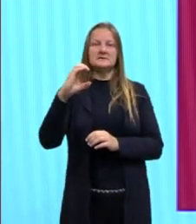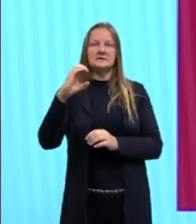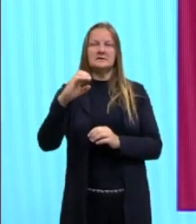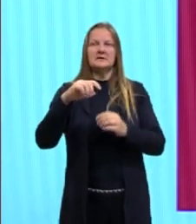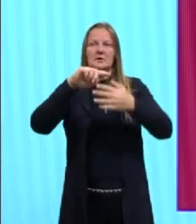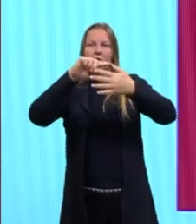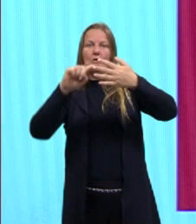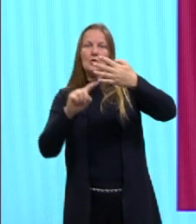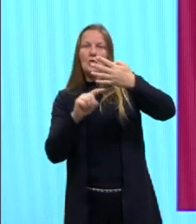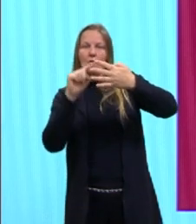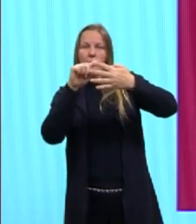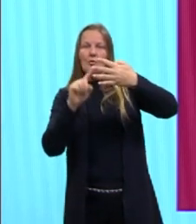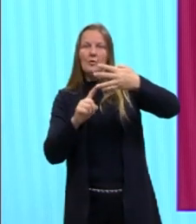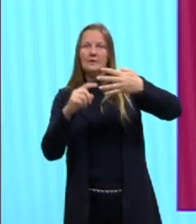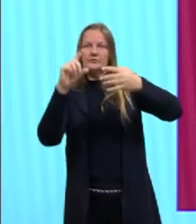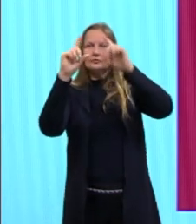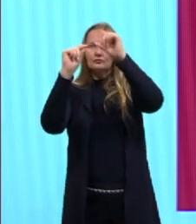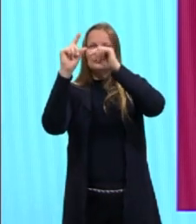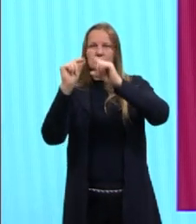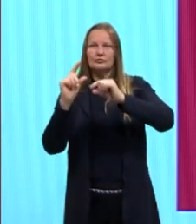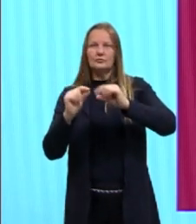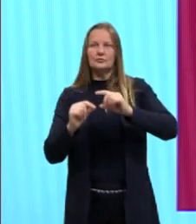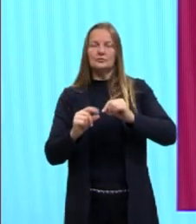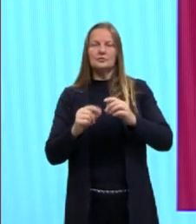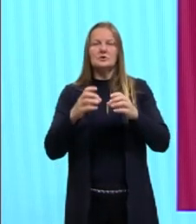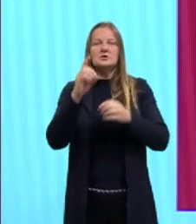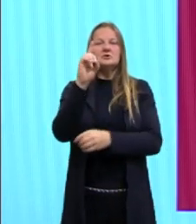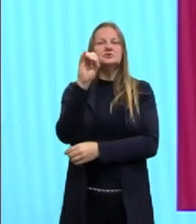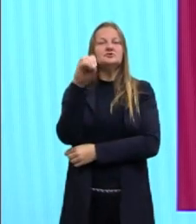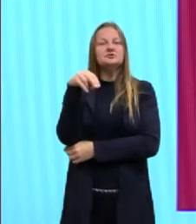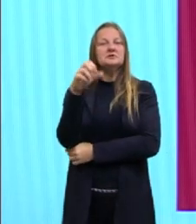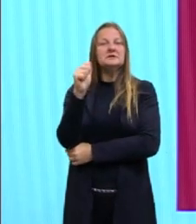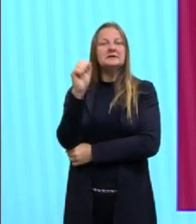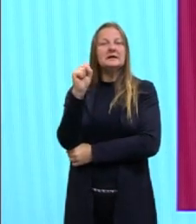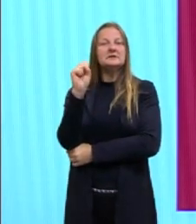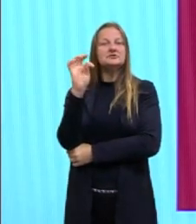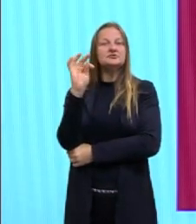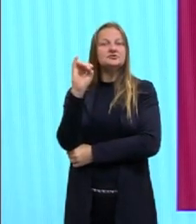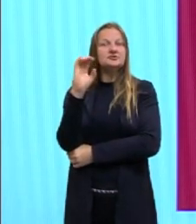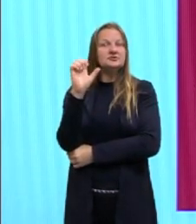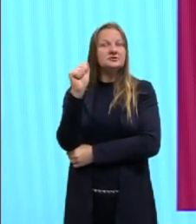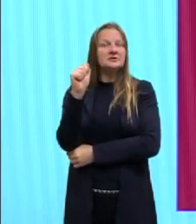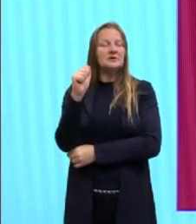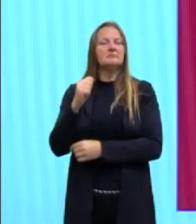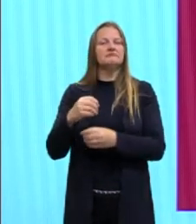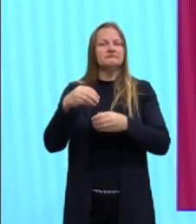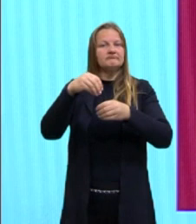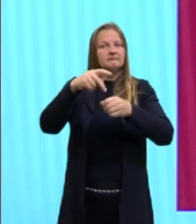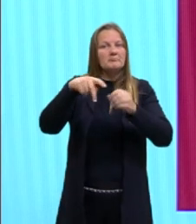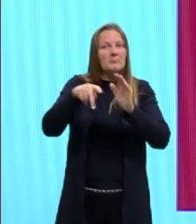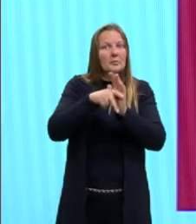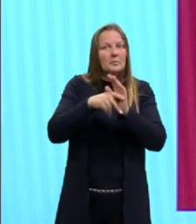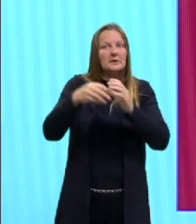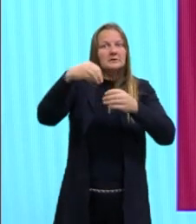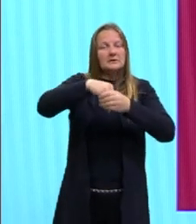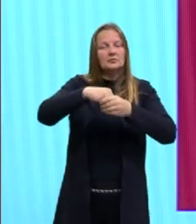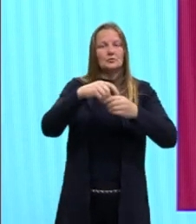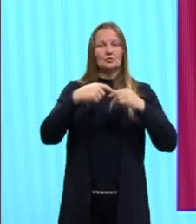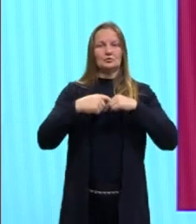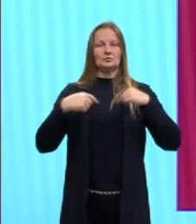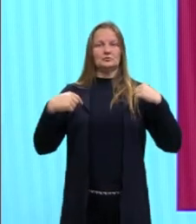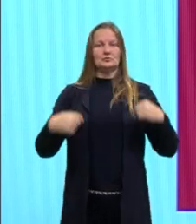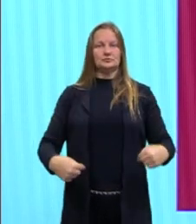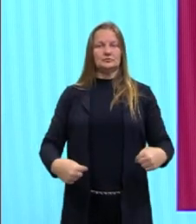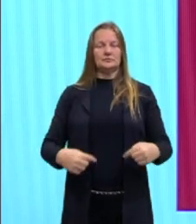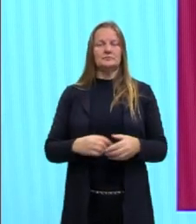representam as maiores dinastias, eita, palavra que pra mim é complicada às vezes,